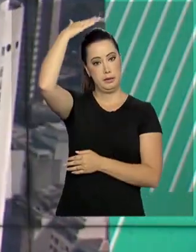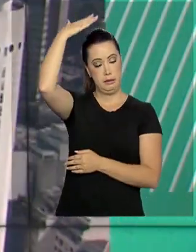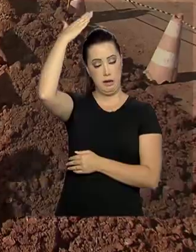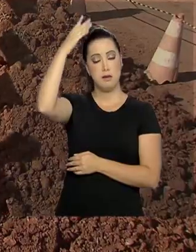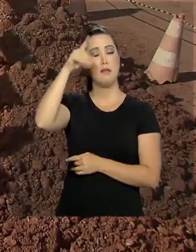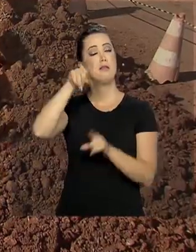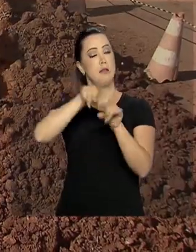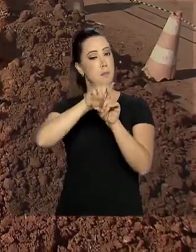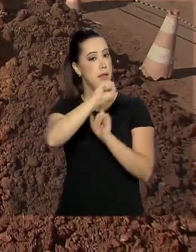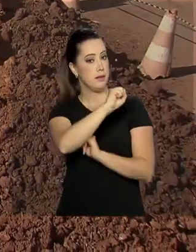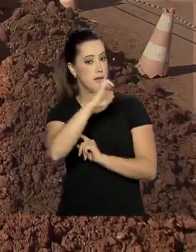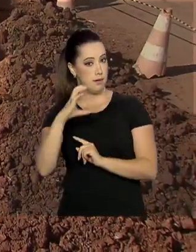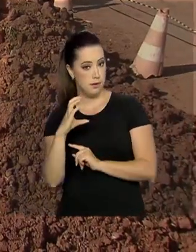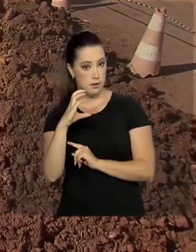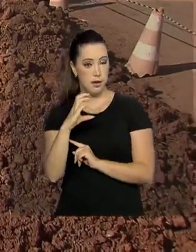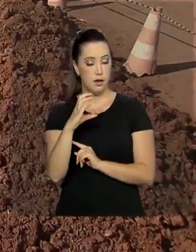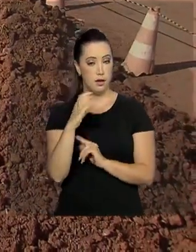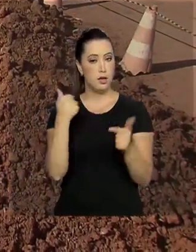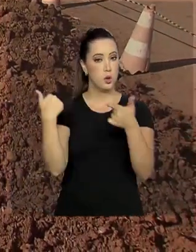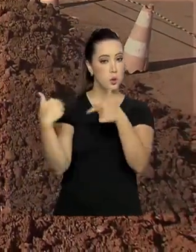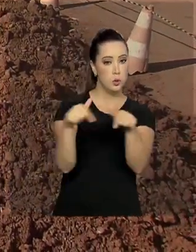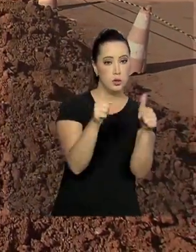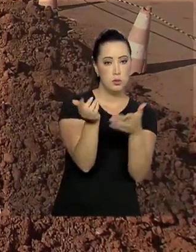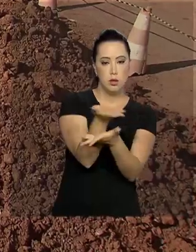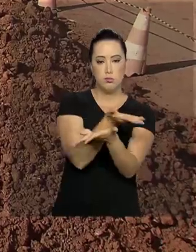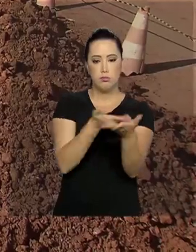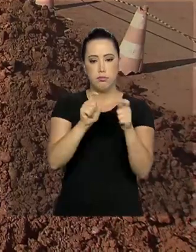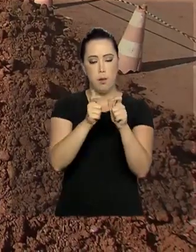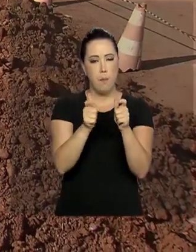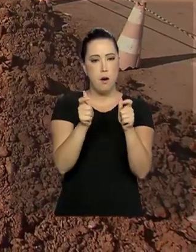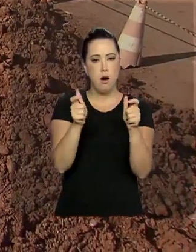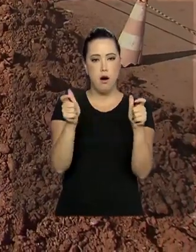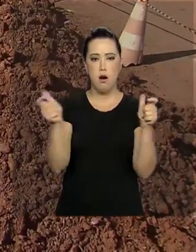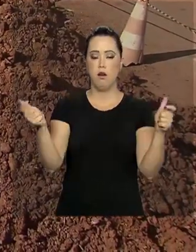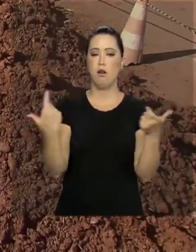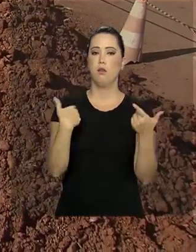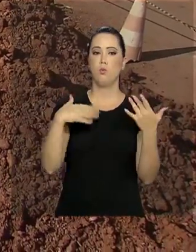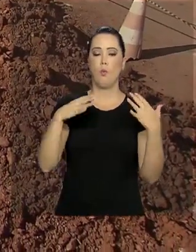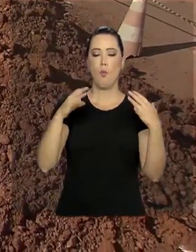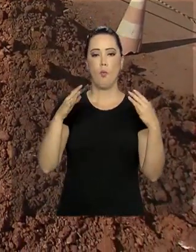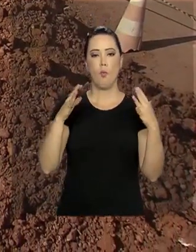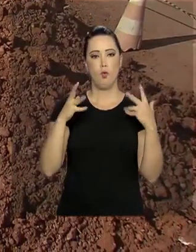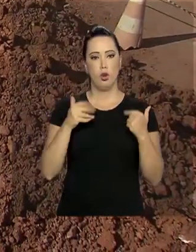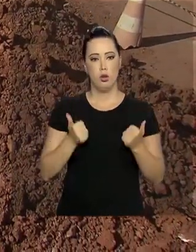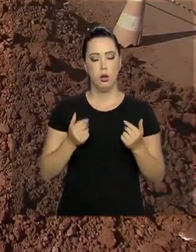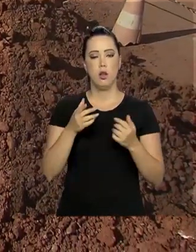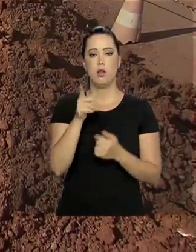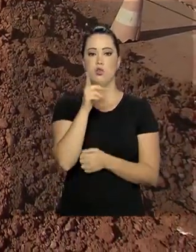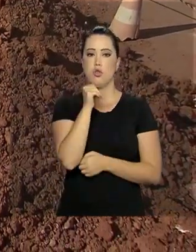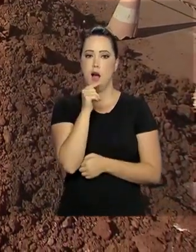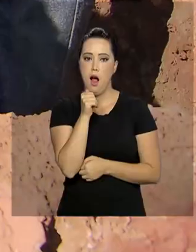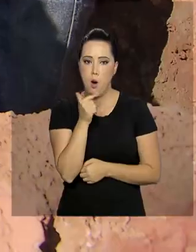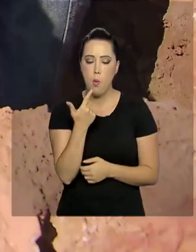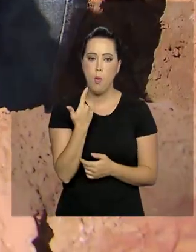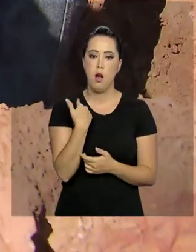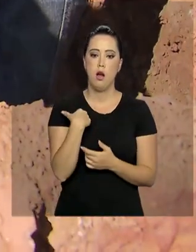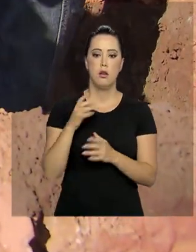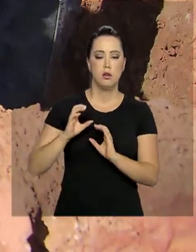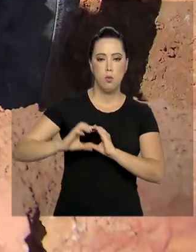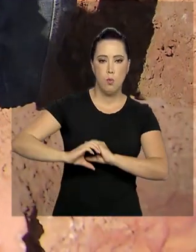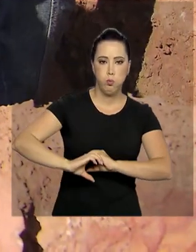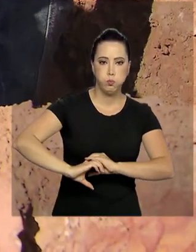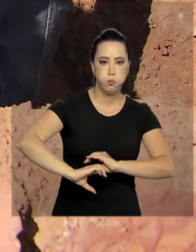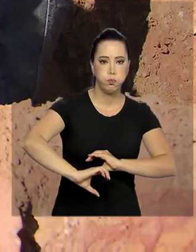As iniciativas envolvem a ampliação e implementação de sistemas de abastecimento de água e de esgotamento